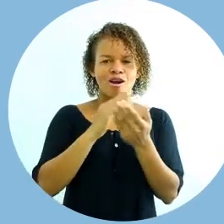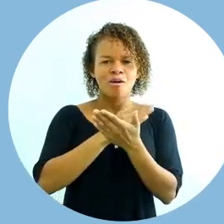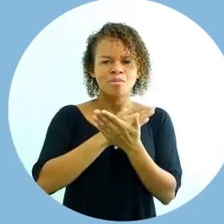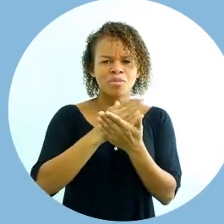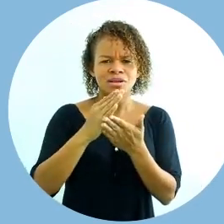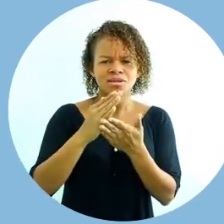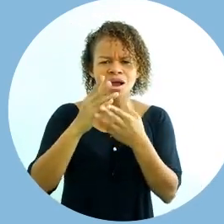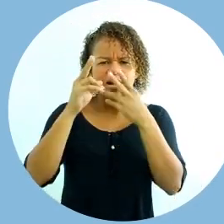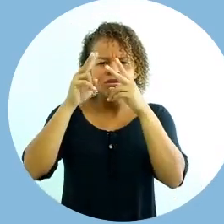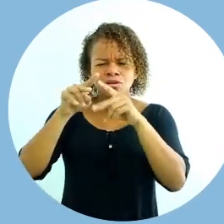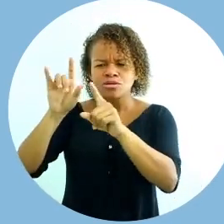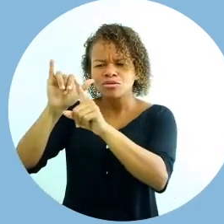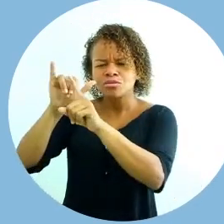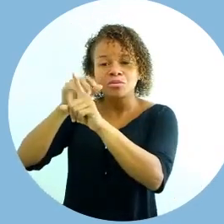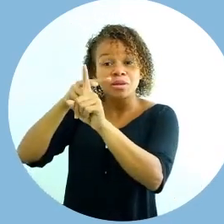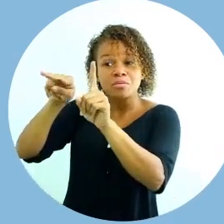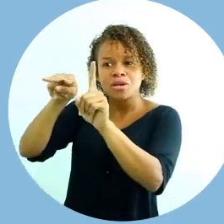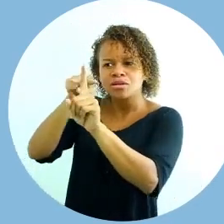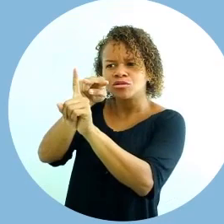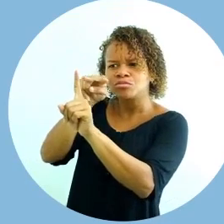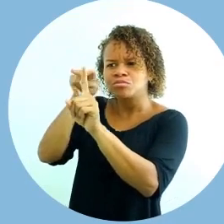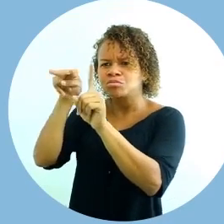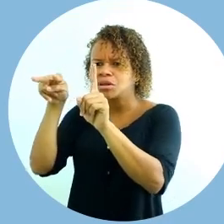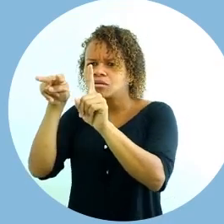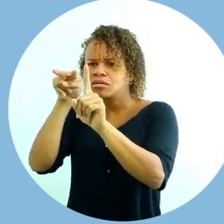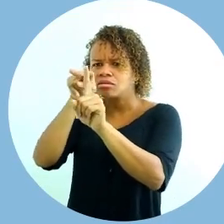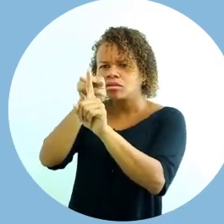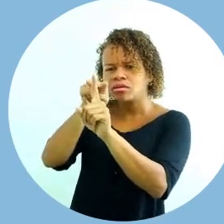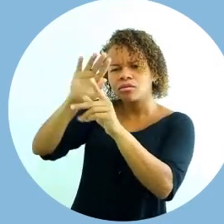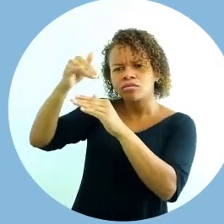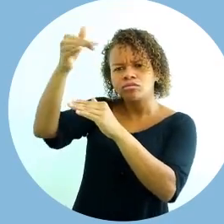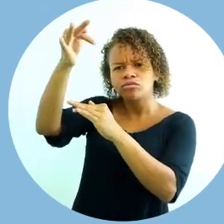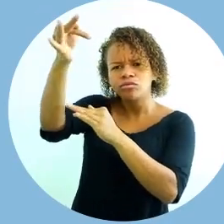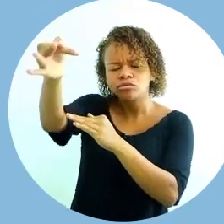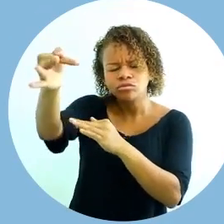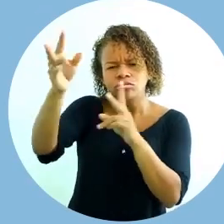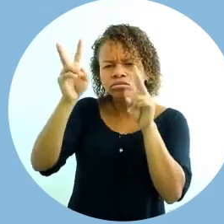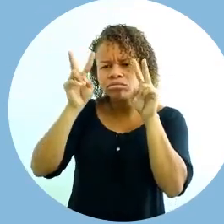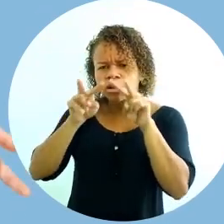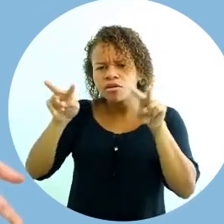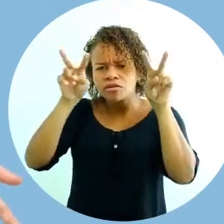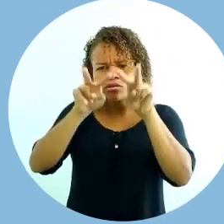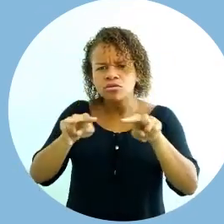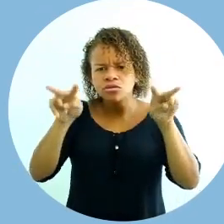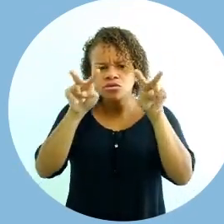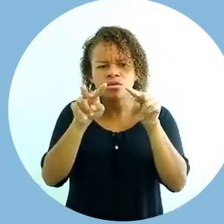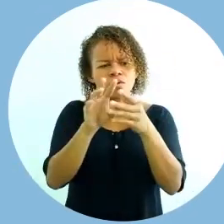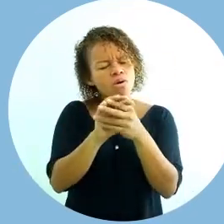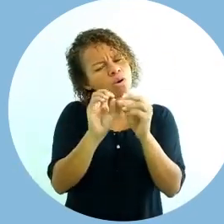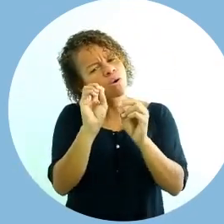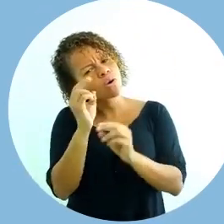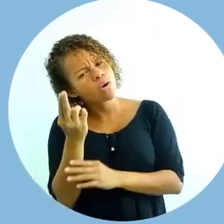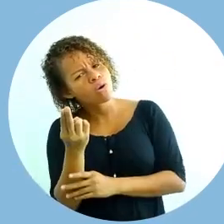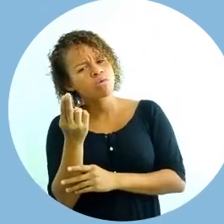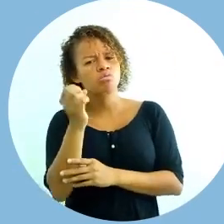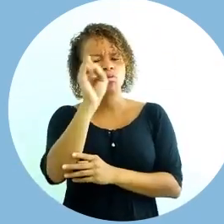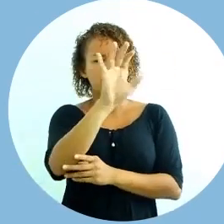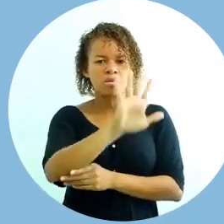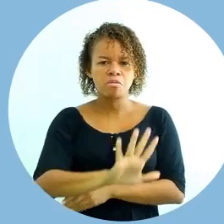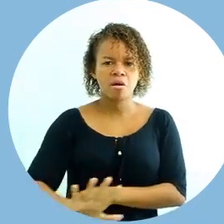da produção de conteúdo audiovisual, ou seja, conteúdo com imagens e com sons,